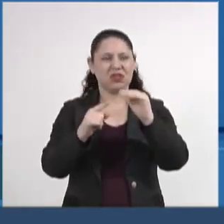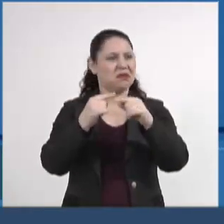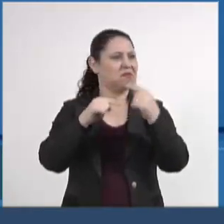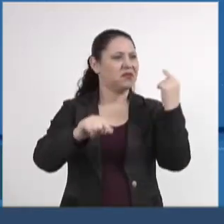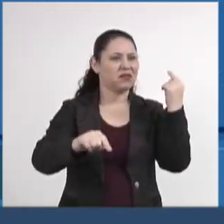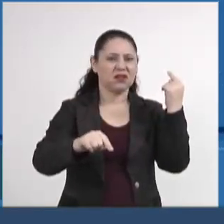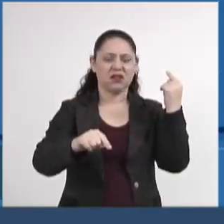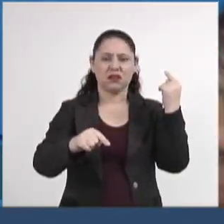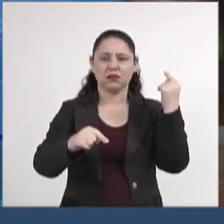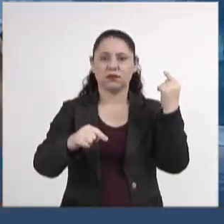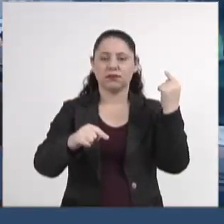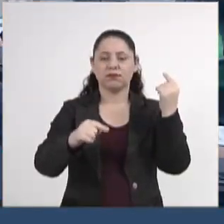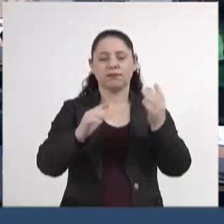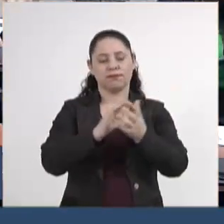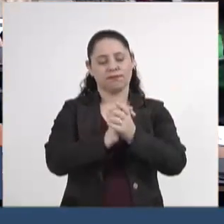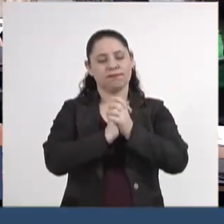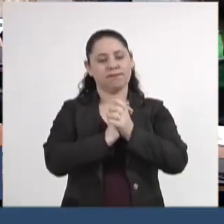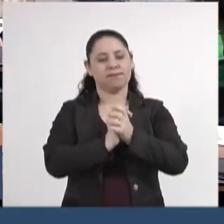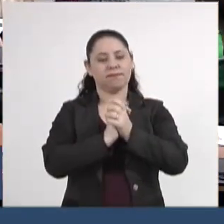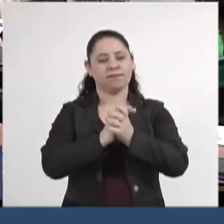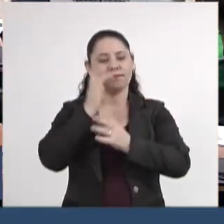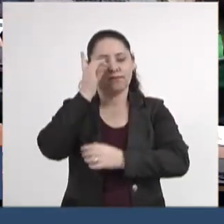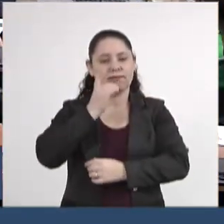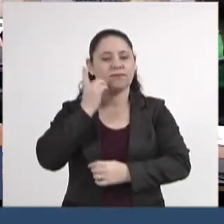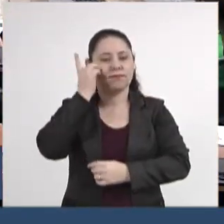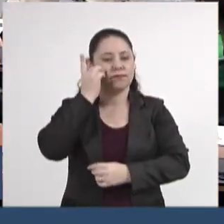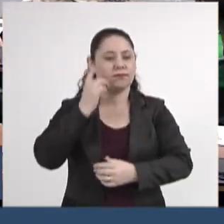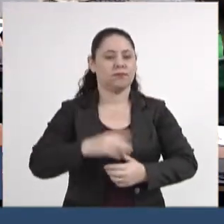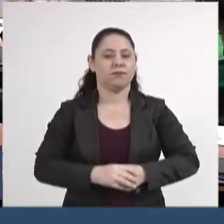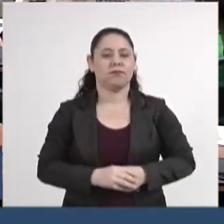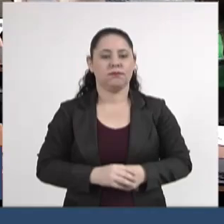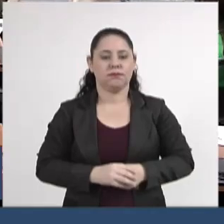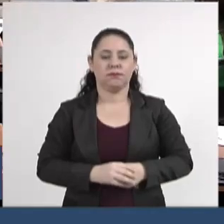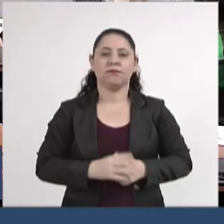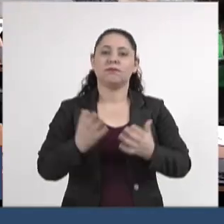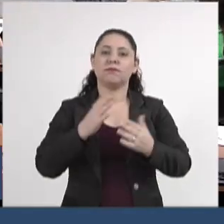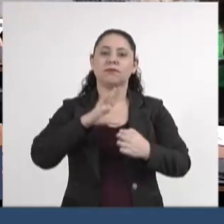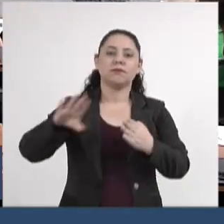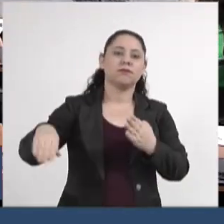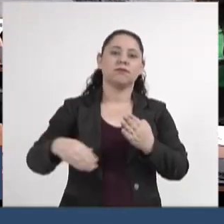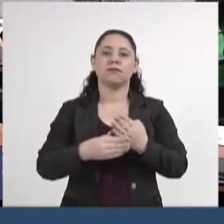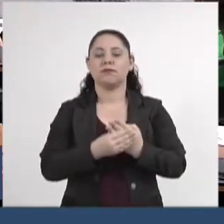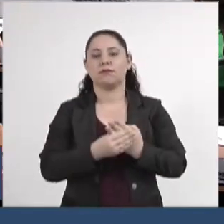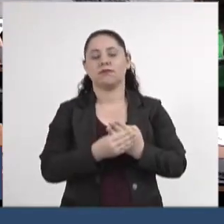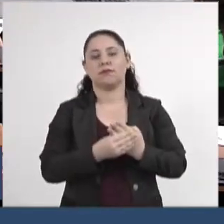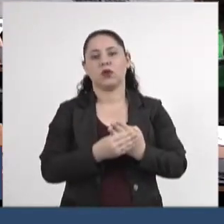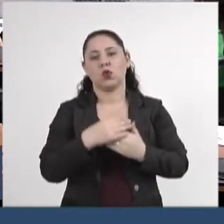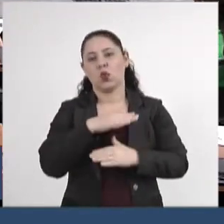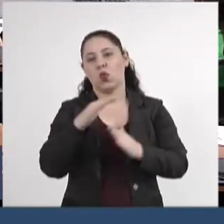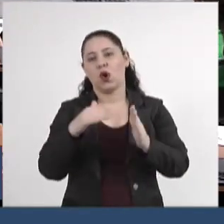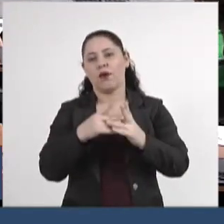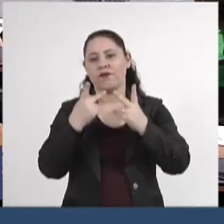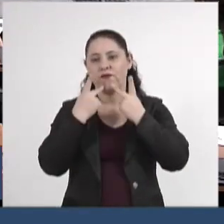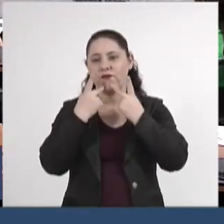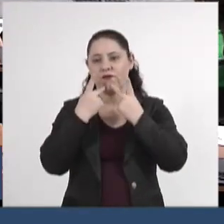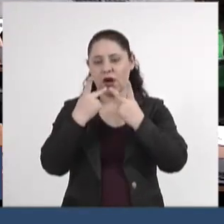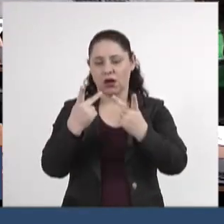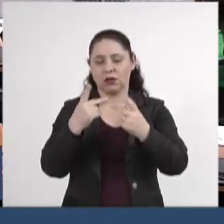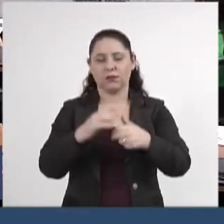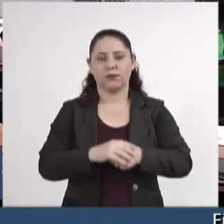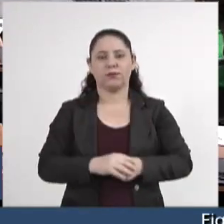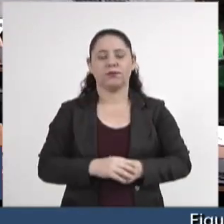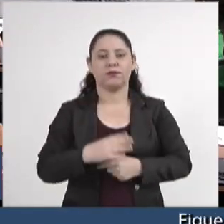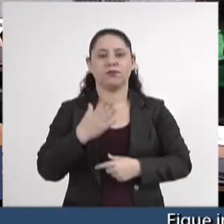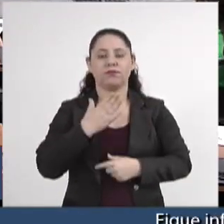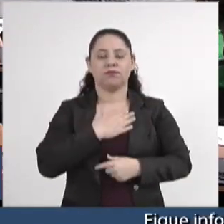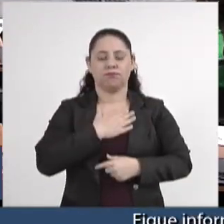discriminatórias. Parabéns. Muito obrigado, deputado Júnior Mock. Eu quero incorporar integralmente o vosso aparte